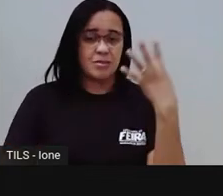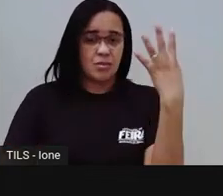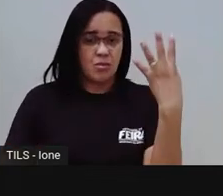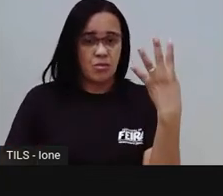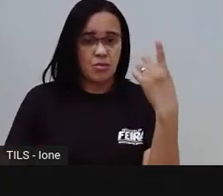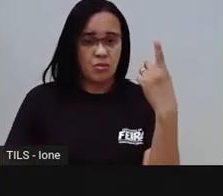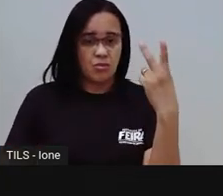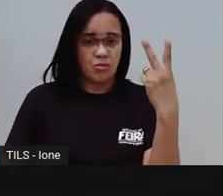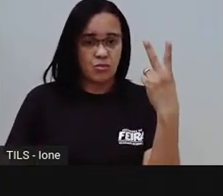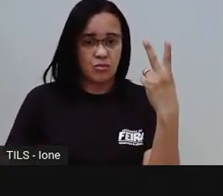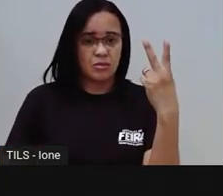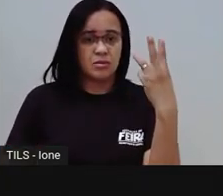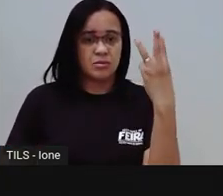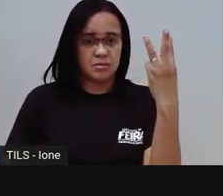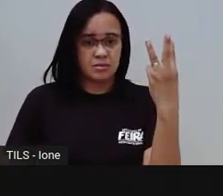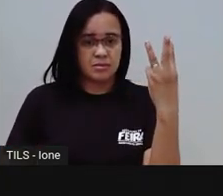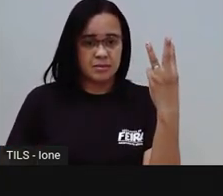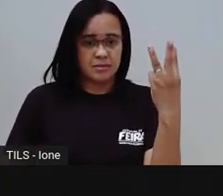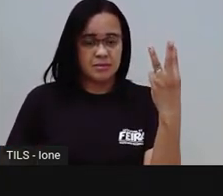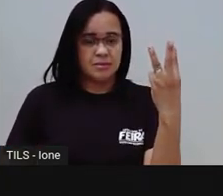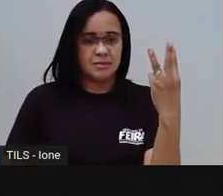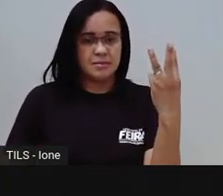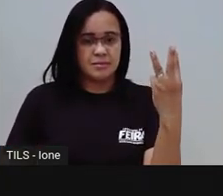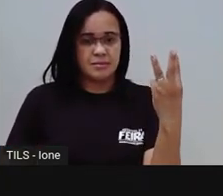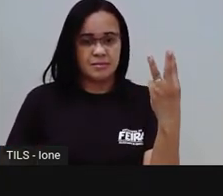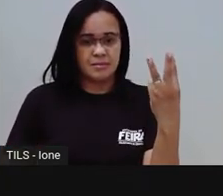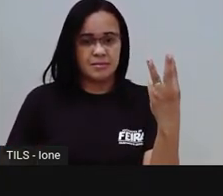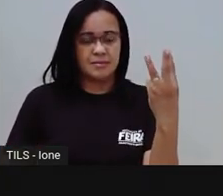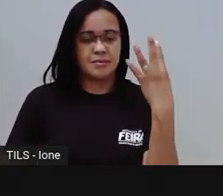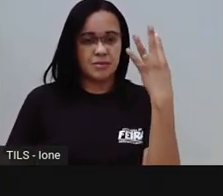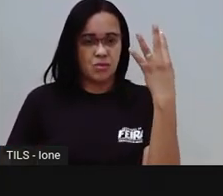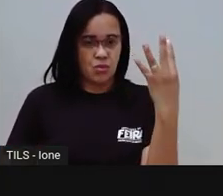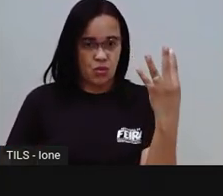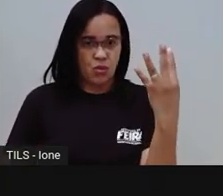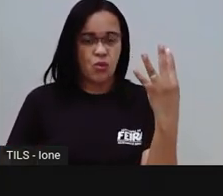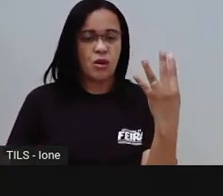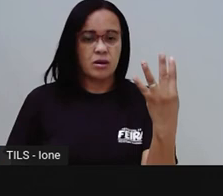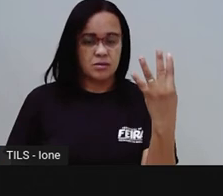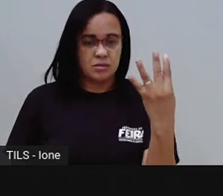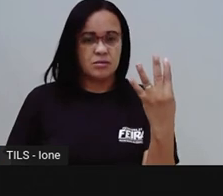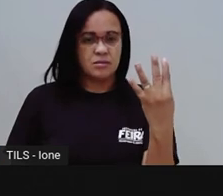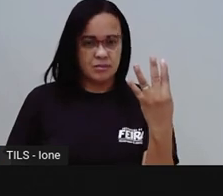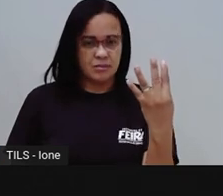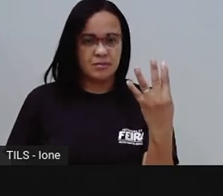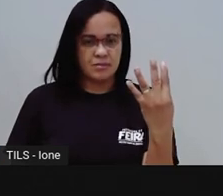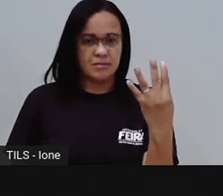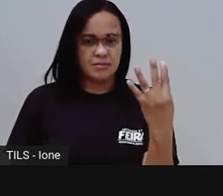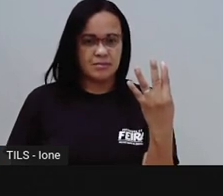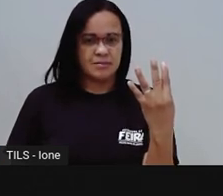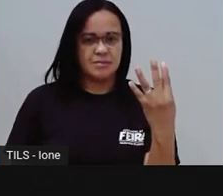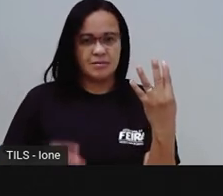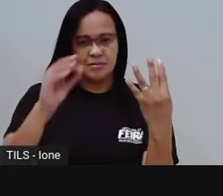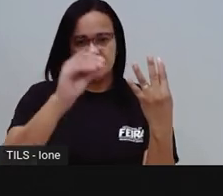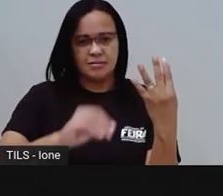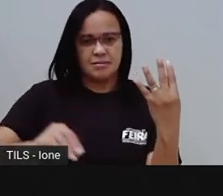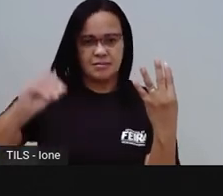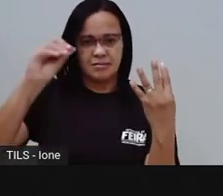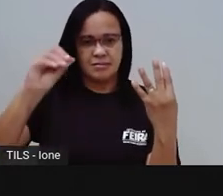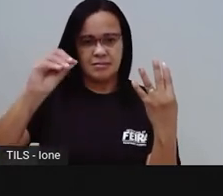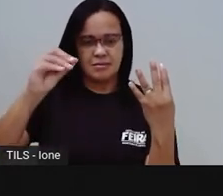Um, dois, né? Três, quatro. Então, eu venho aqui e coloco, ó,